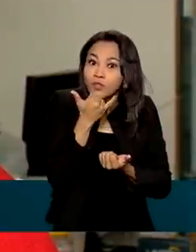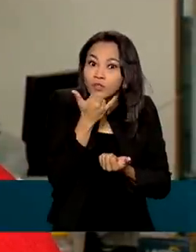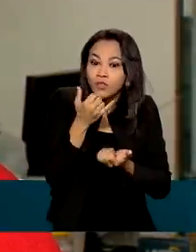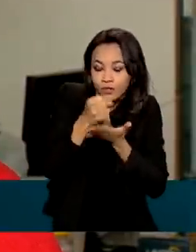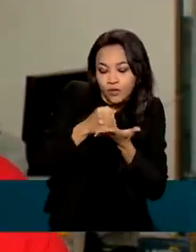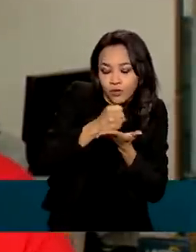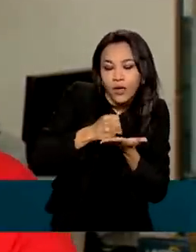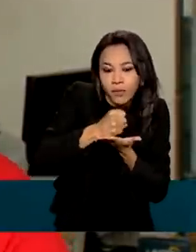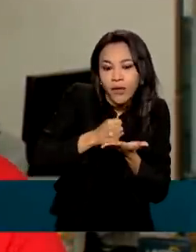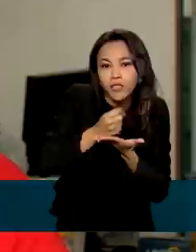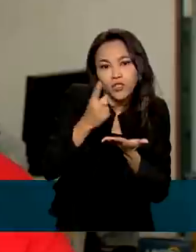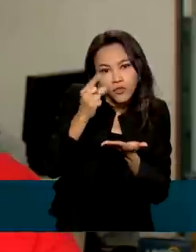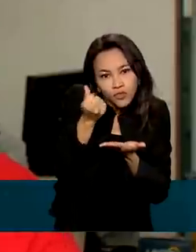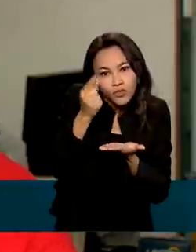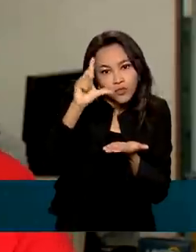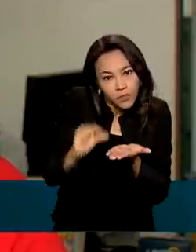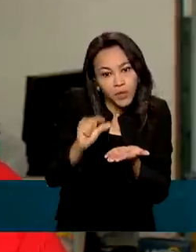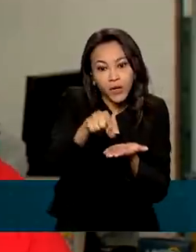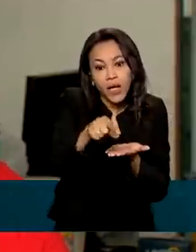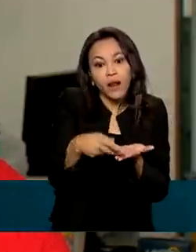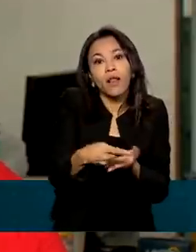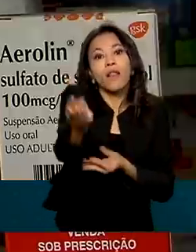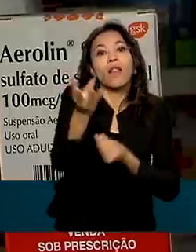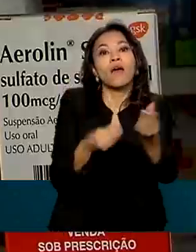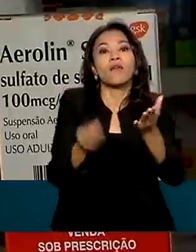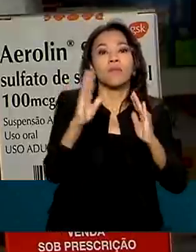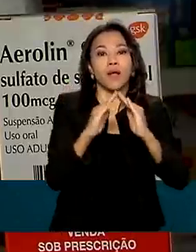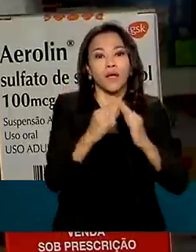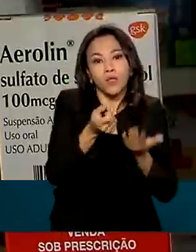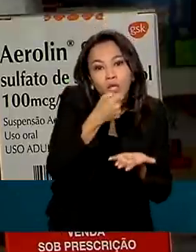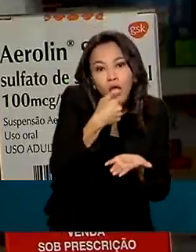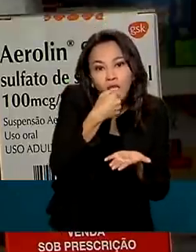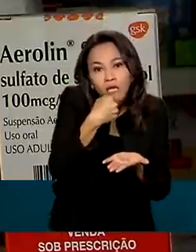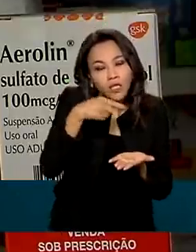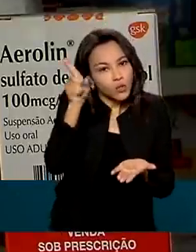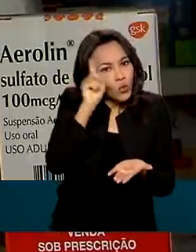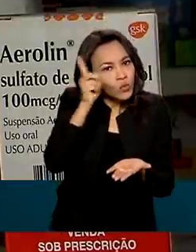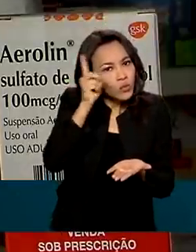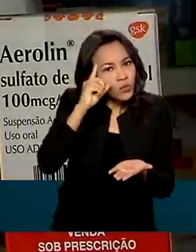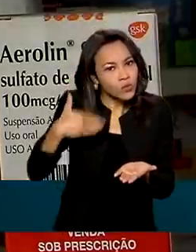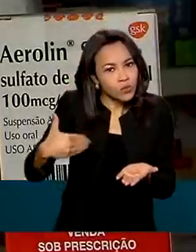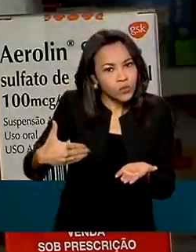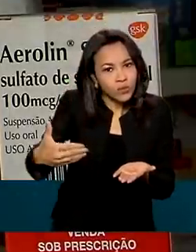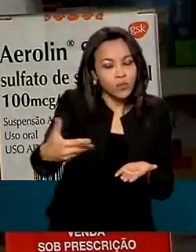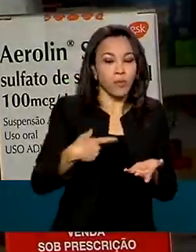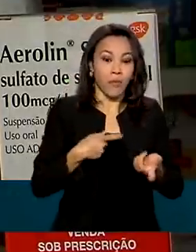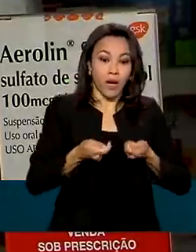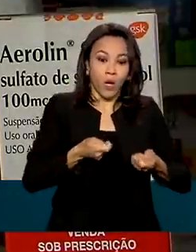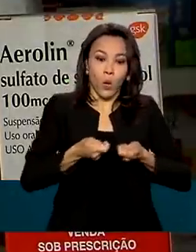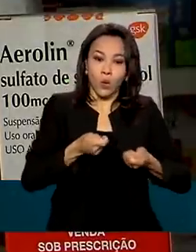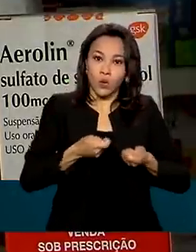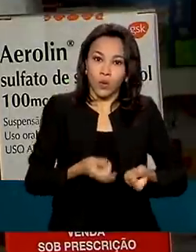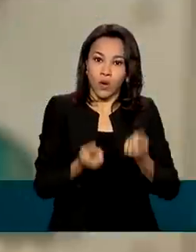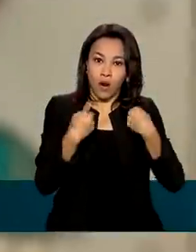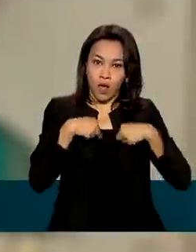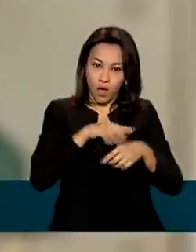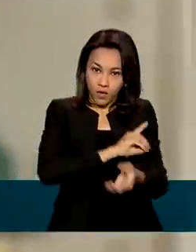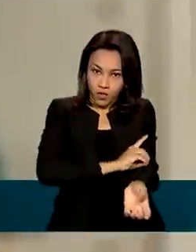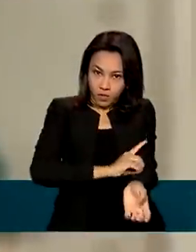Marlúcia, que todo mês leva para casa os comprimidos que toma diariamente para controlar a diabetes.